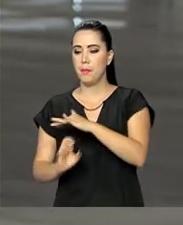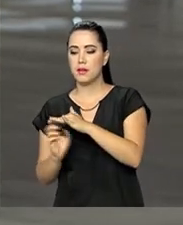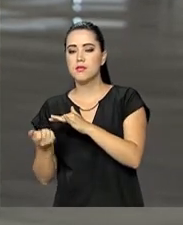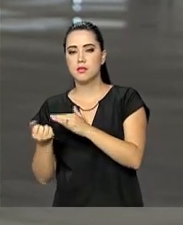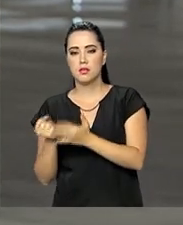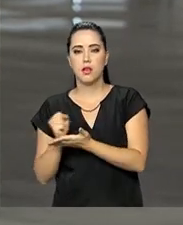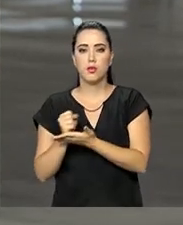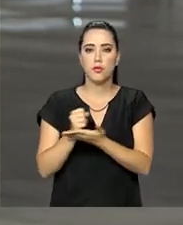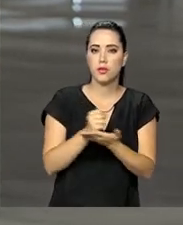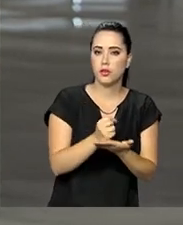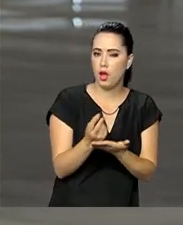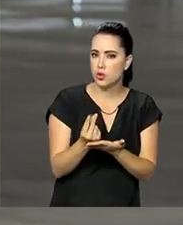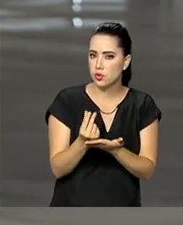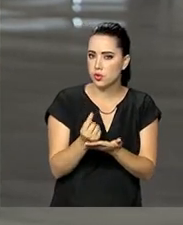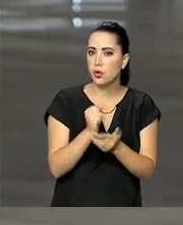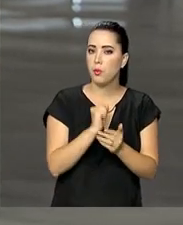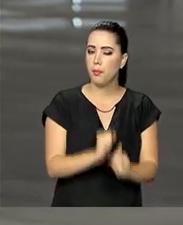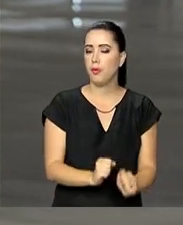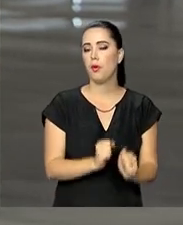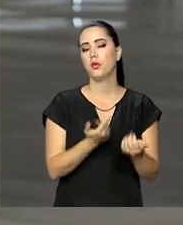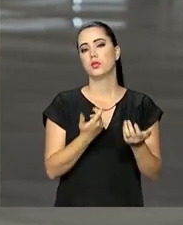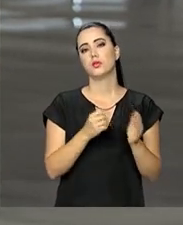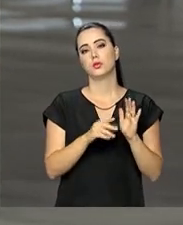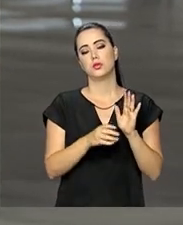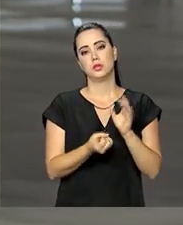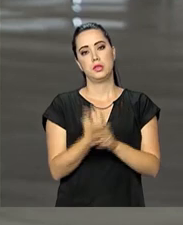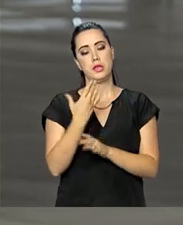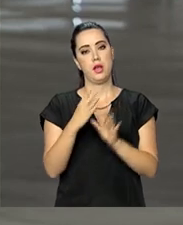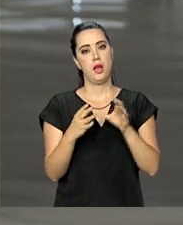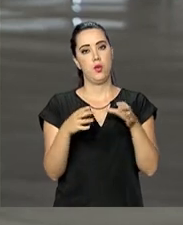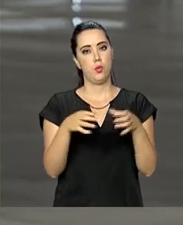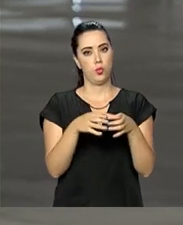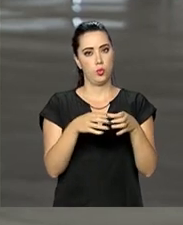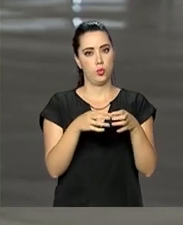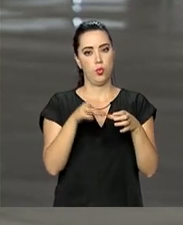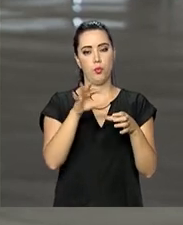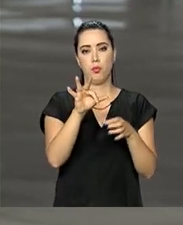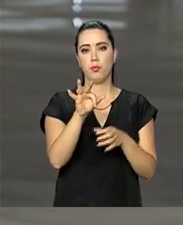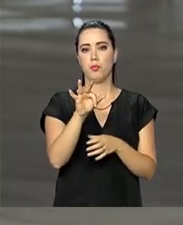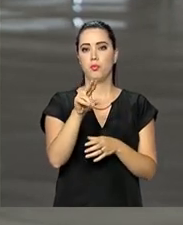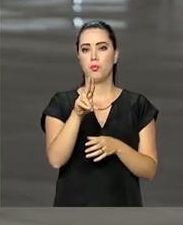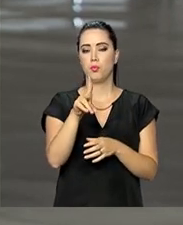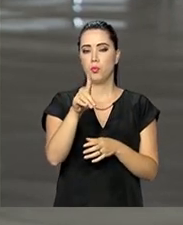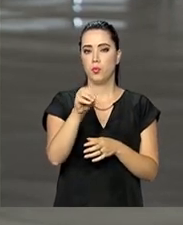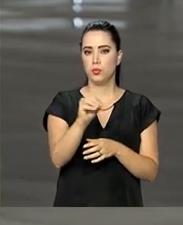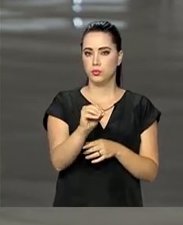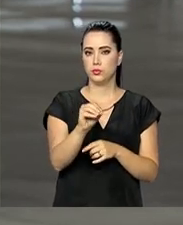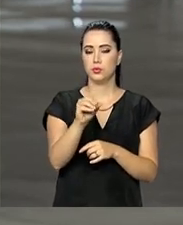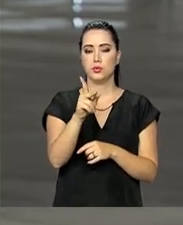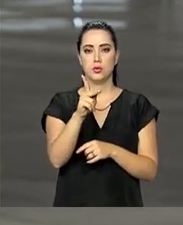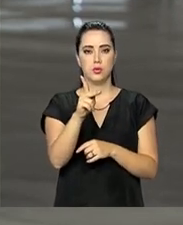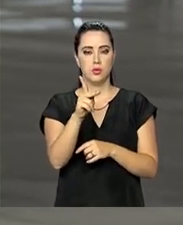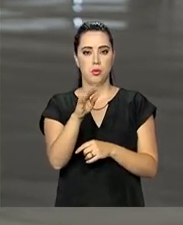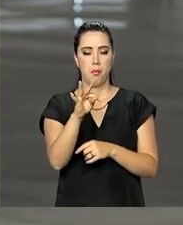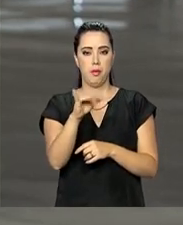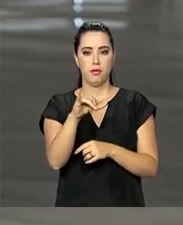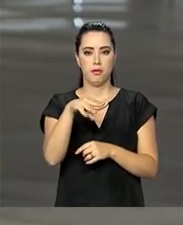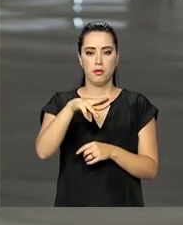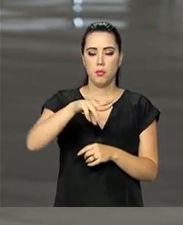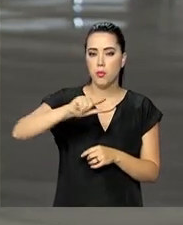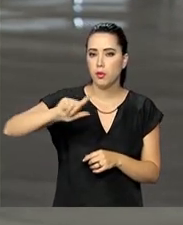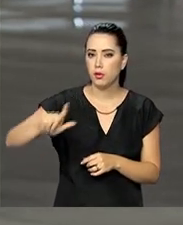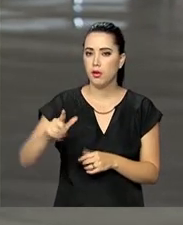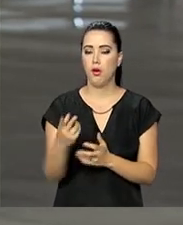esse texto defina as regras para a criação dos chamados fundos patrimoniais de natureza privada. E a ideia é que esses